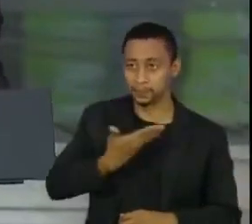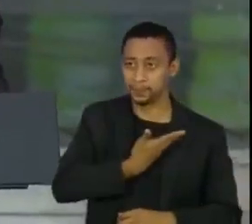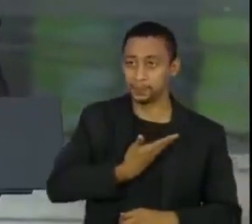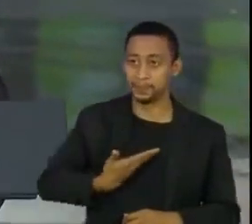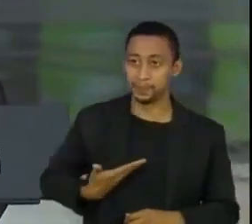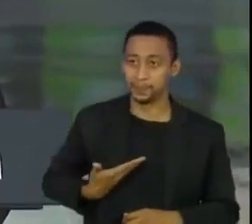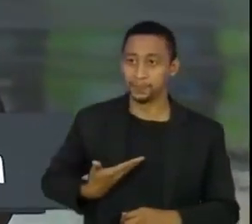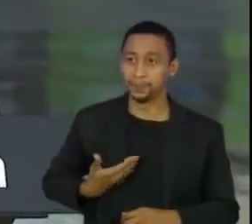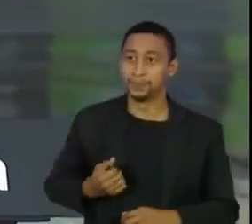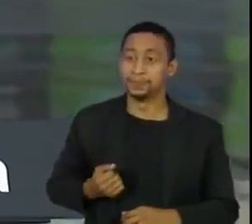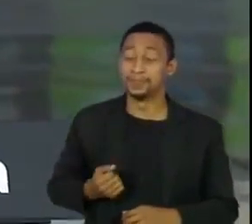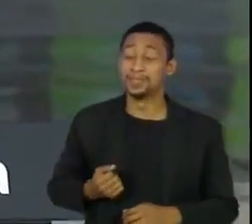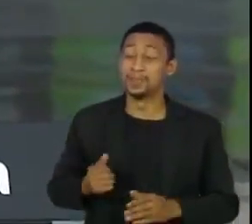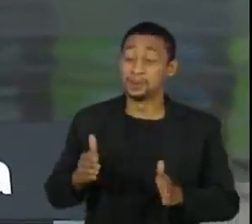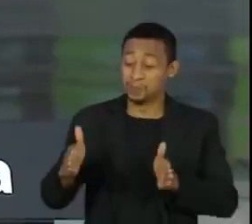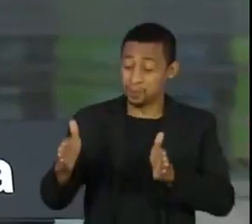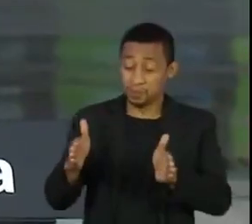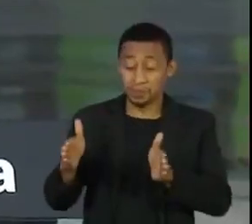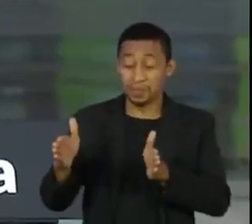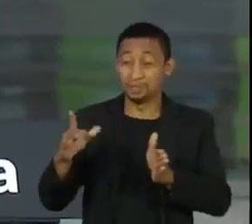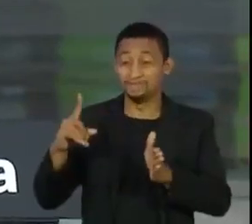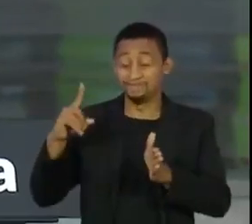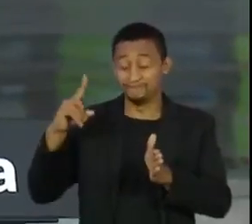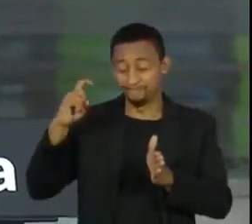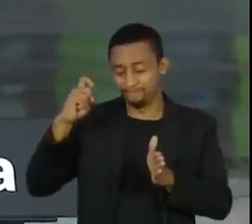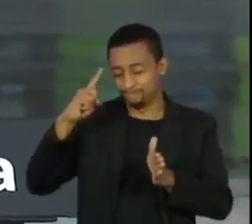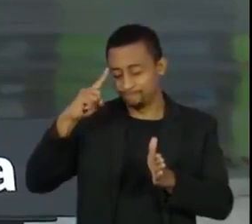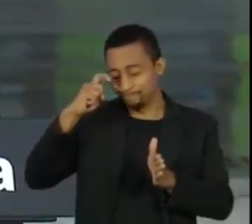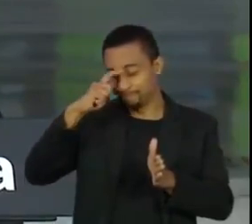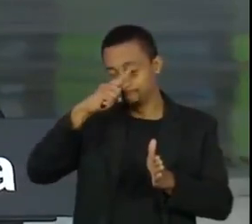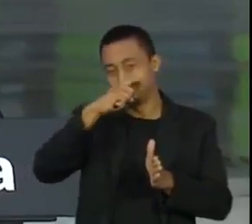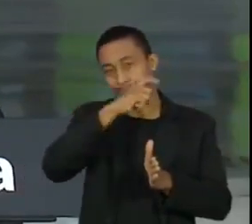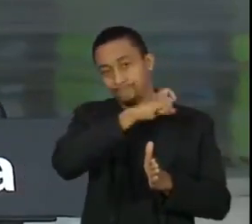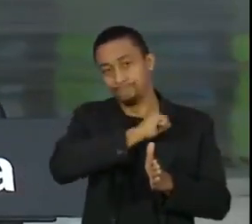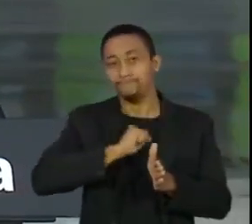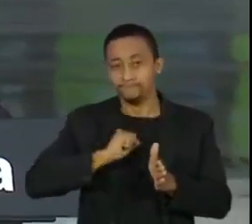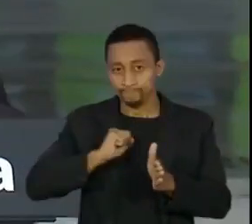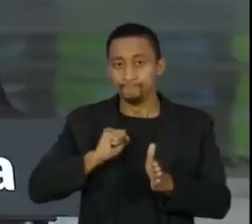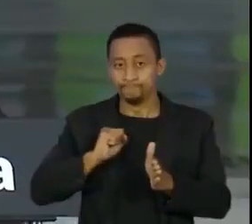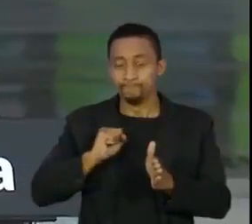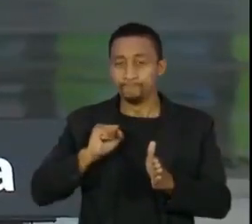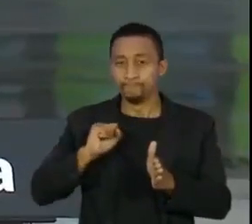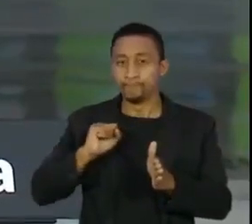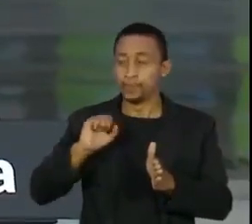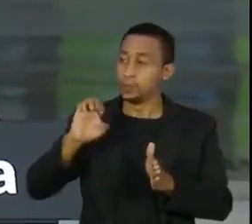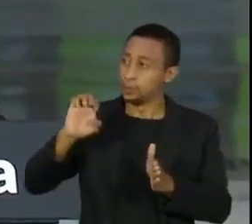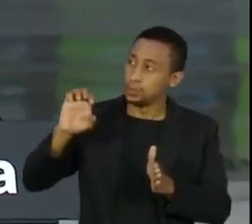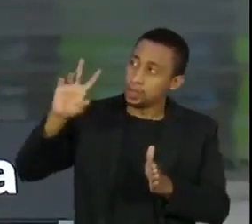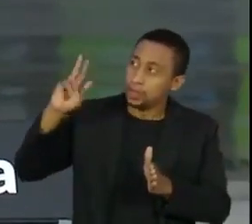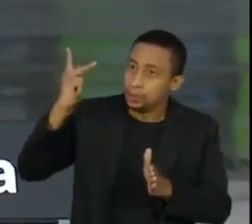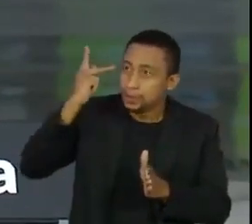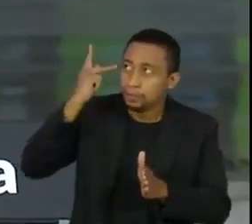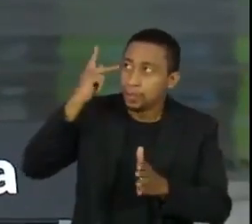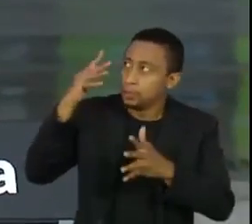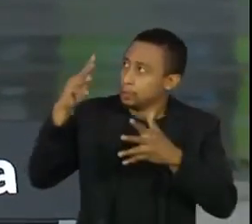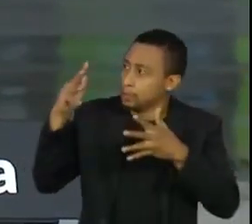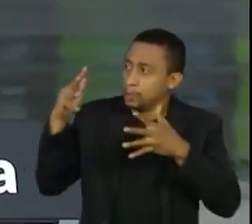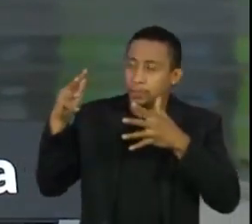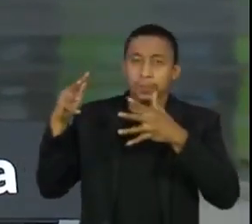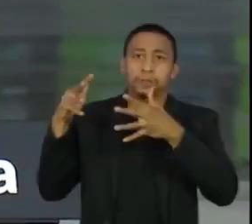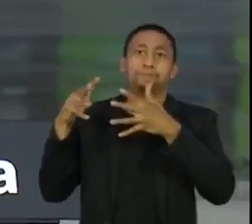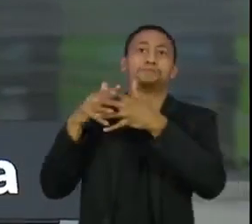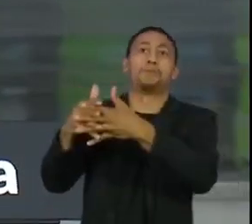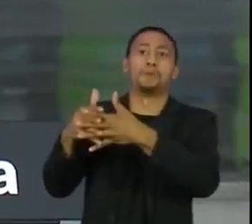Esse é o momento mais difícil da pandemia que enfrentamos no nosso Estado. Na verdade, é o próprio